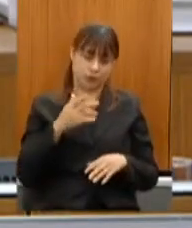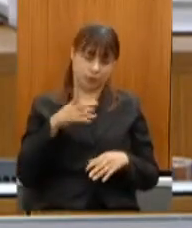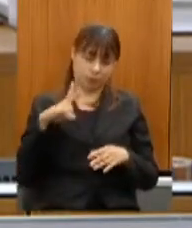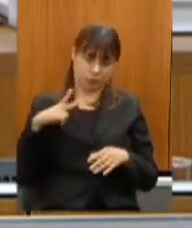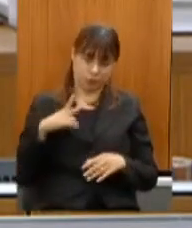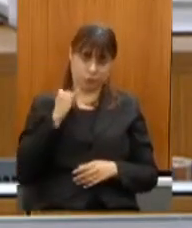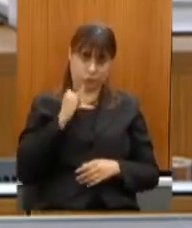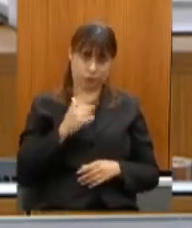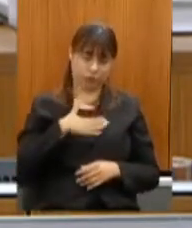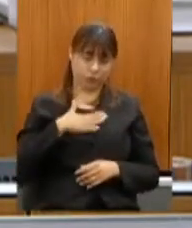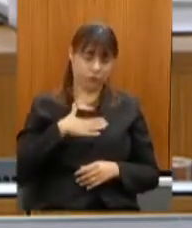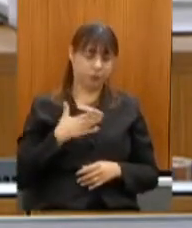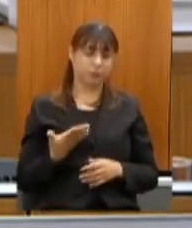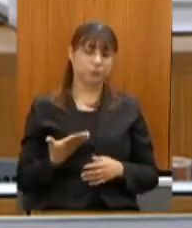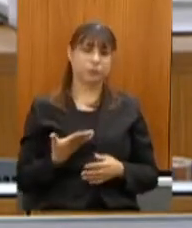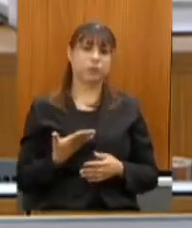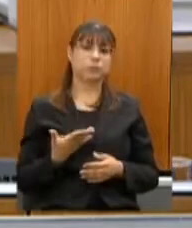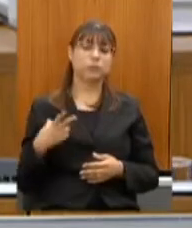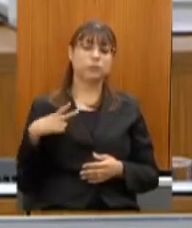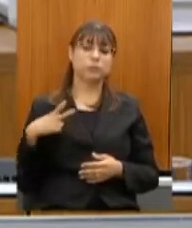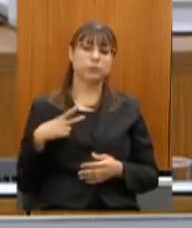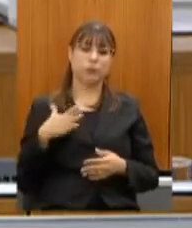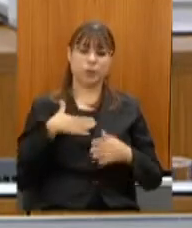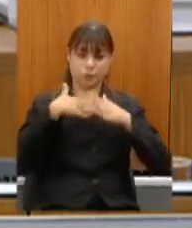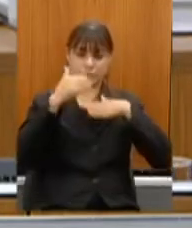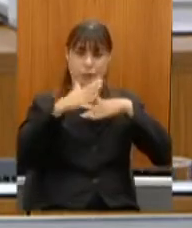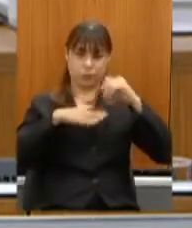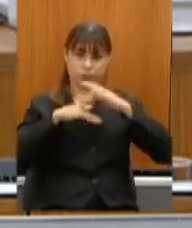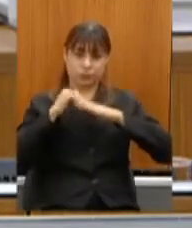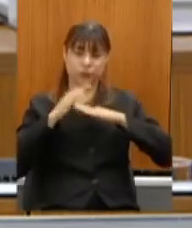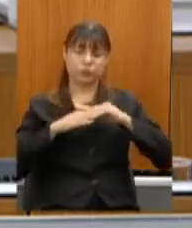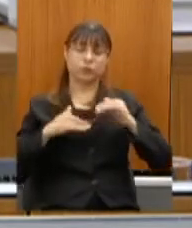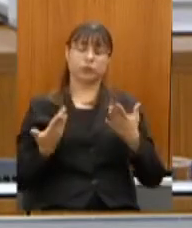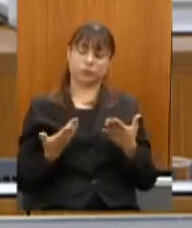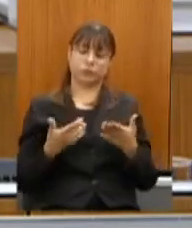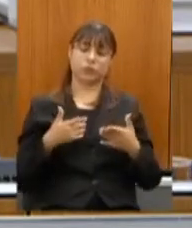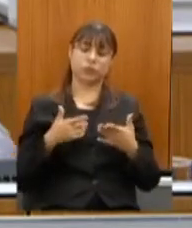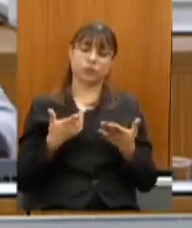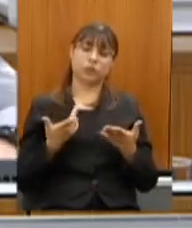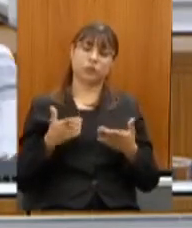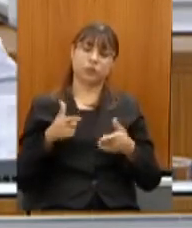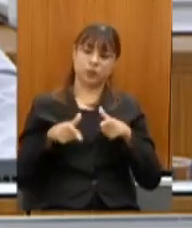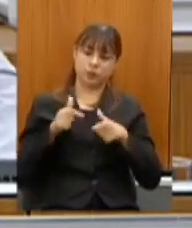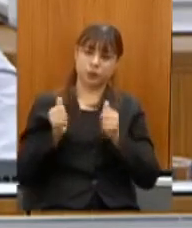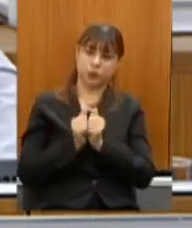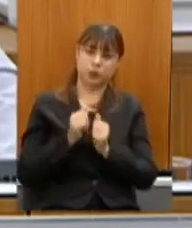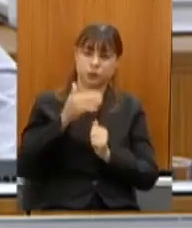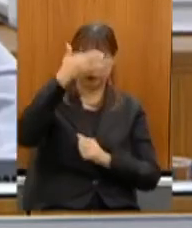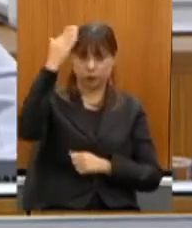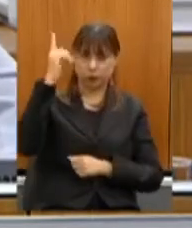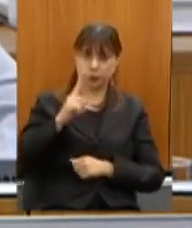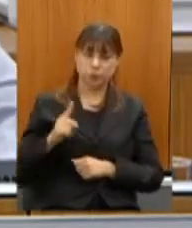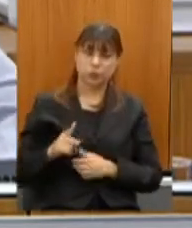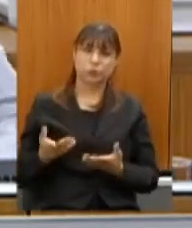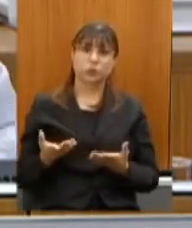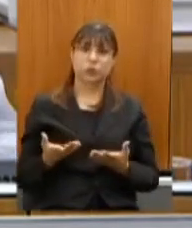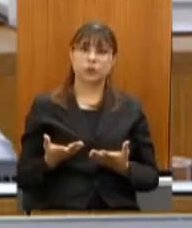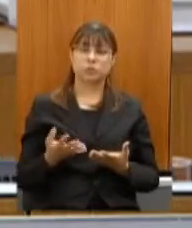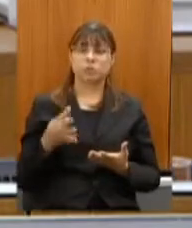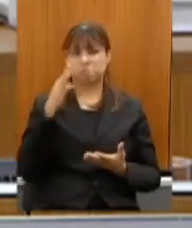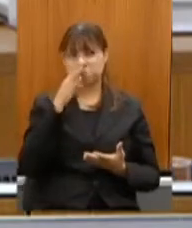de pessoal como profissional de estar no governo Romeu Zema porque é tão